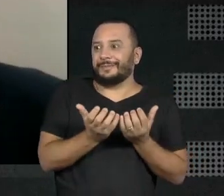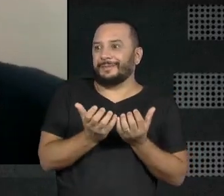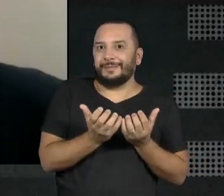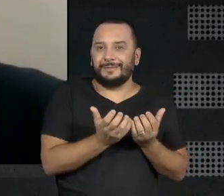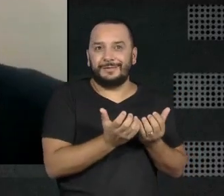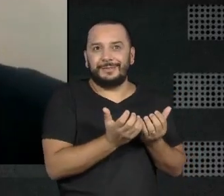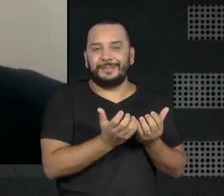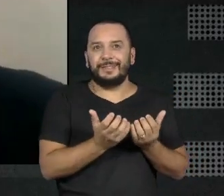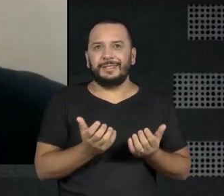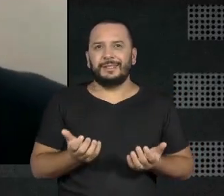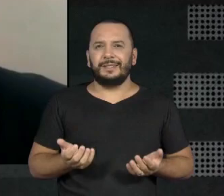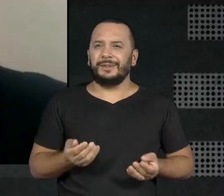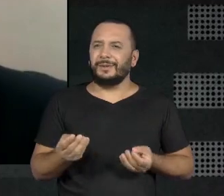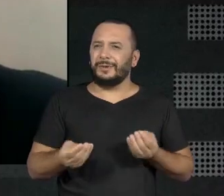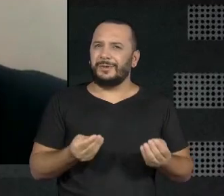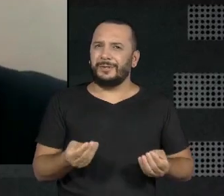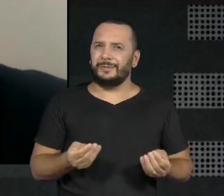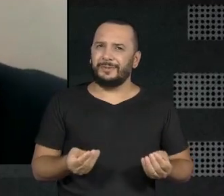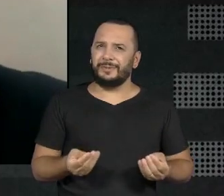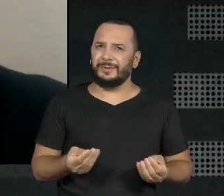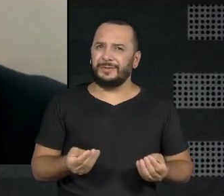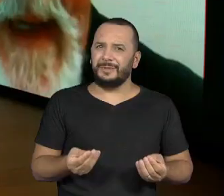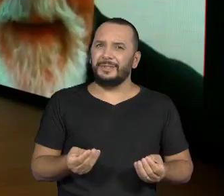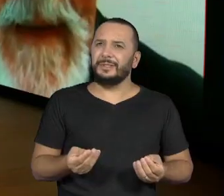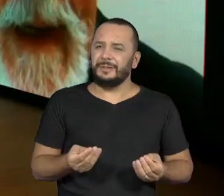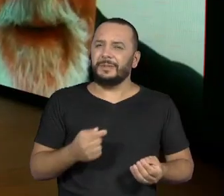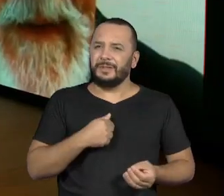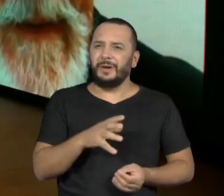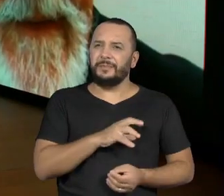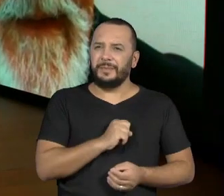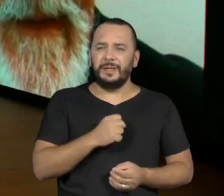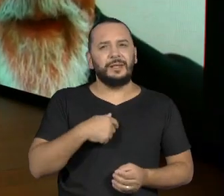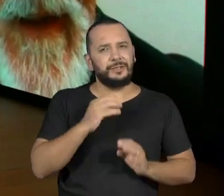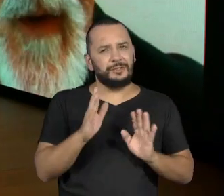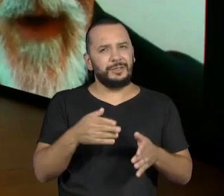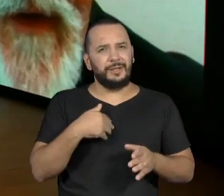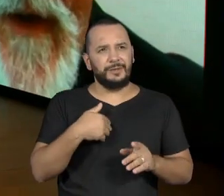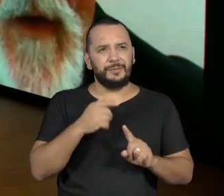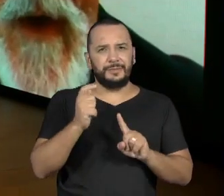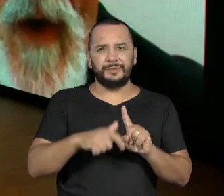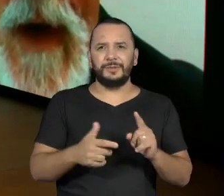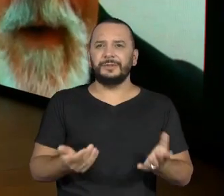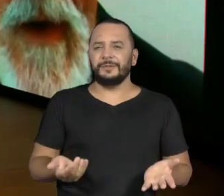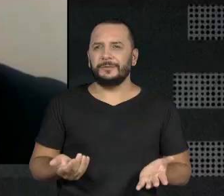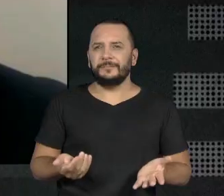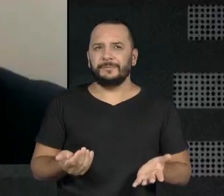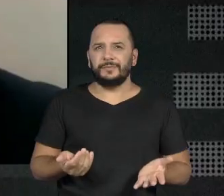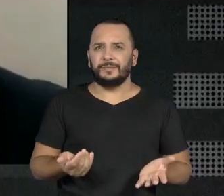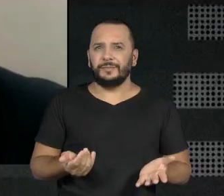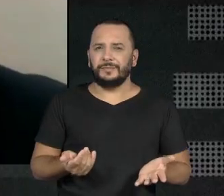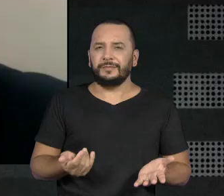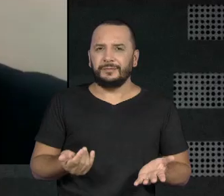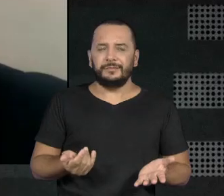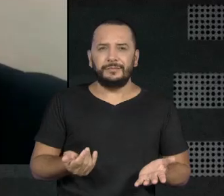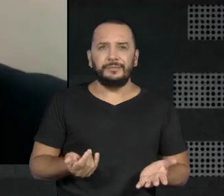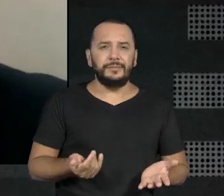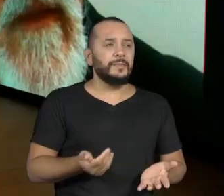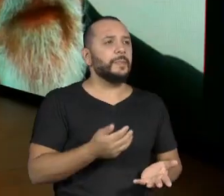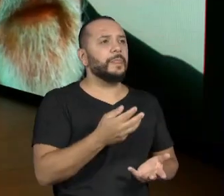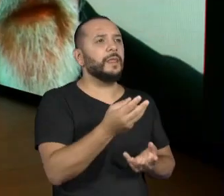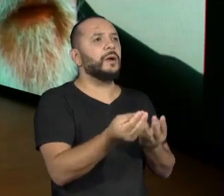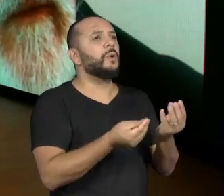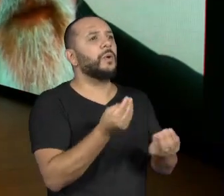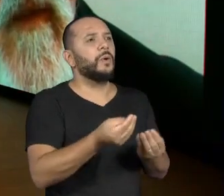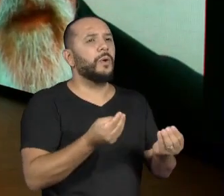Cheio de bolha. Que ótimo. Mas amei, né, Cláudio? Eu faço qualquer coisa por ele. E como é que foi